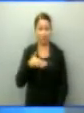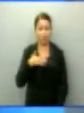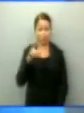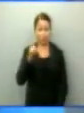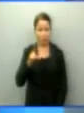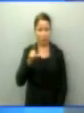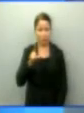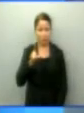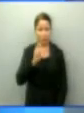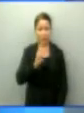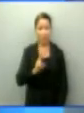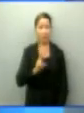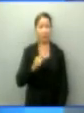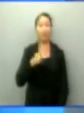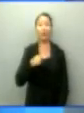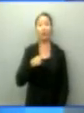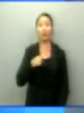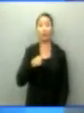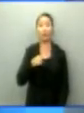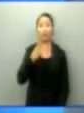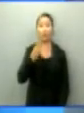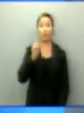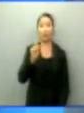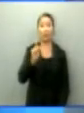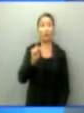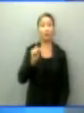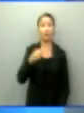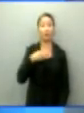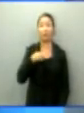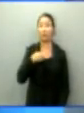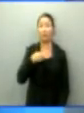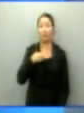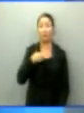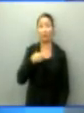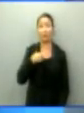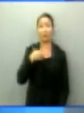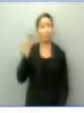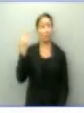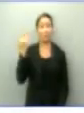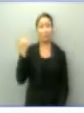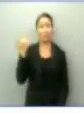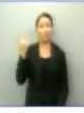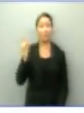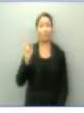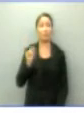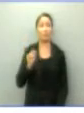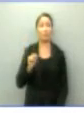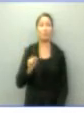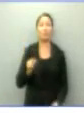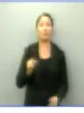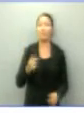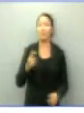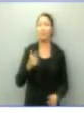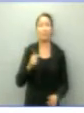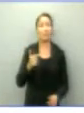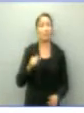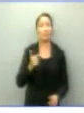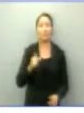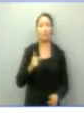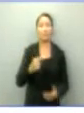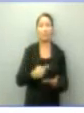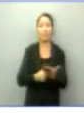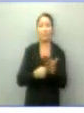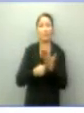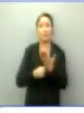primeiro, é deixar muito claro que eu nunca participei do poder do Estado. Todos os apoios que eu tenho são públicos, inclusive o apoio do